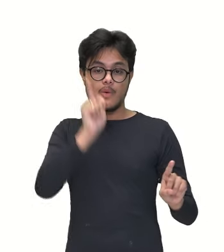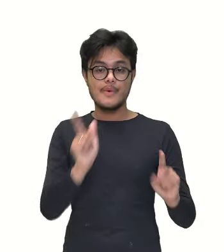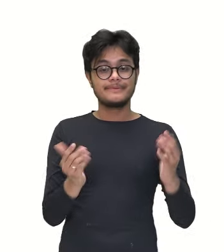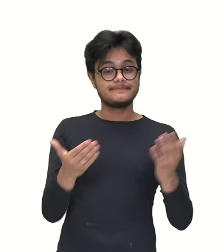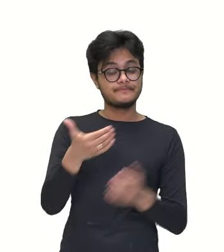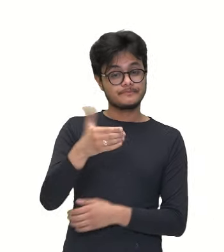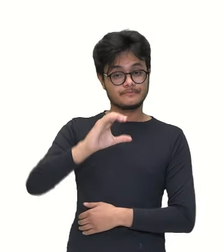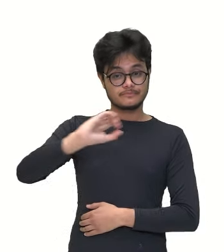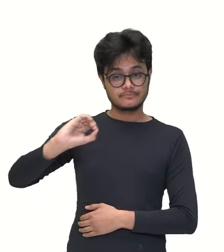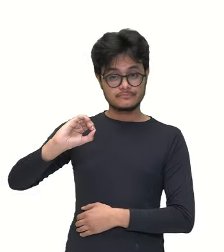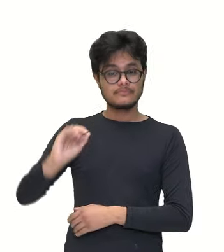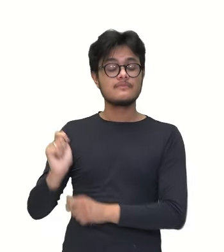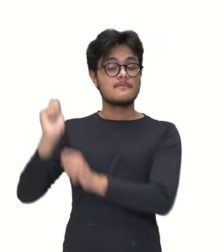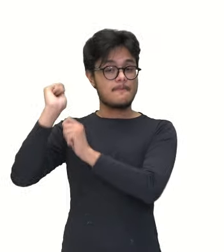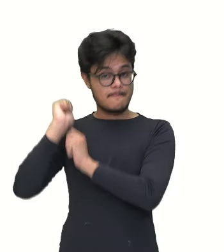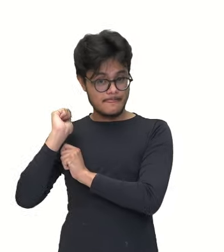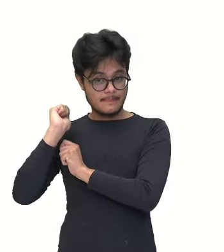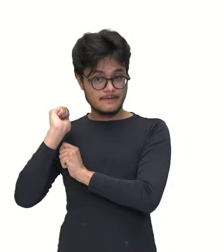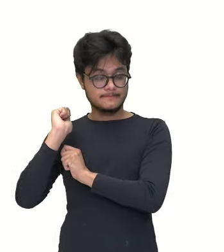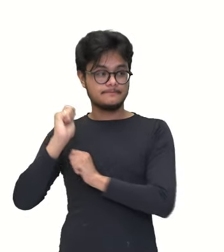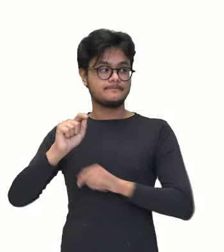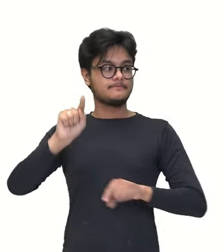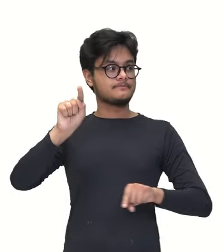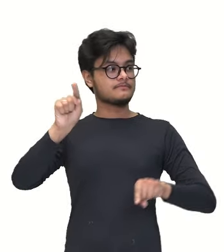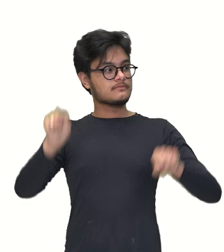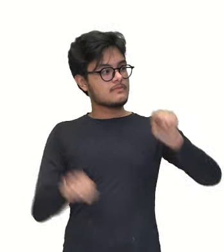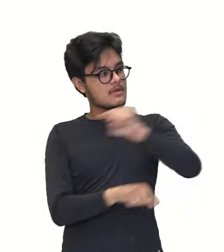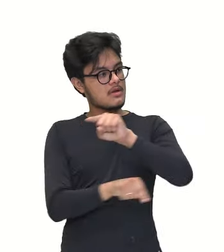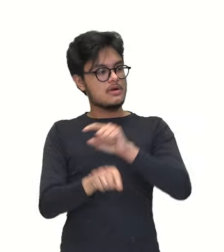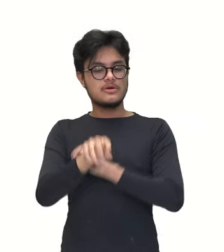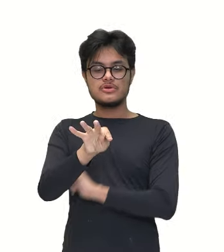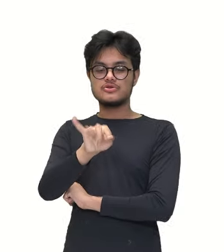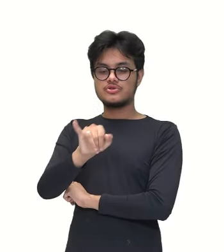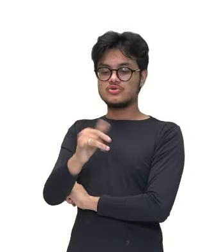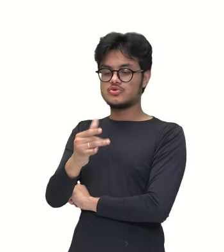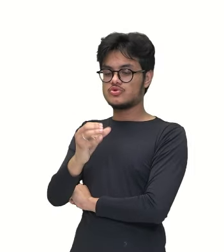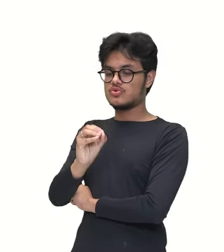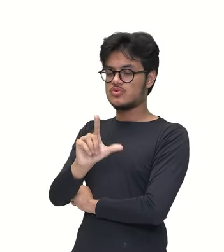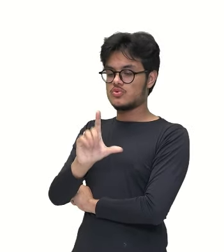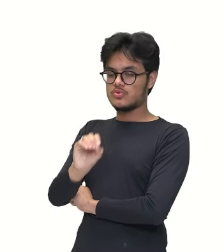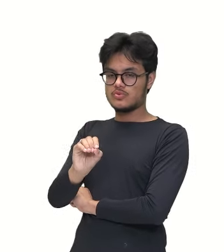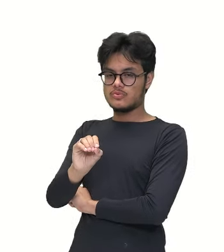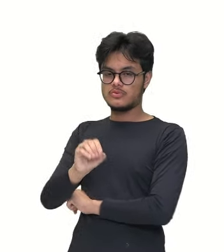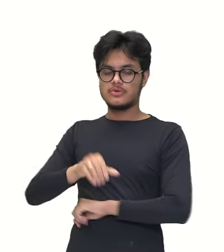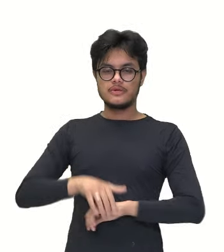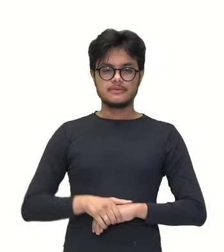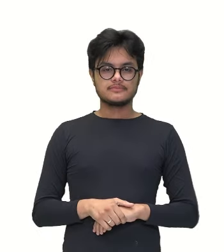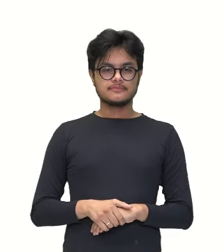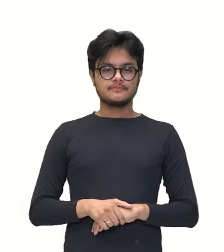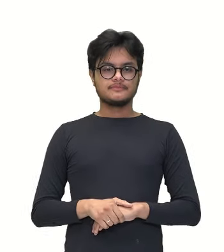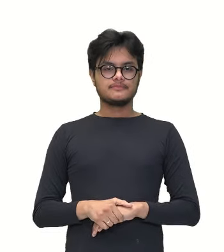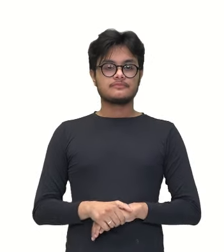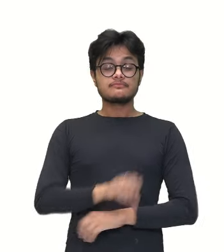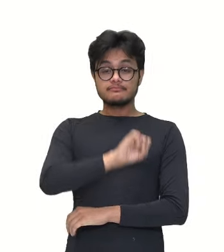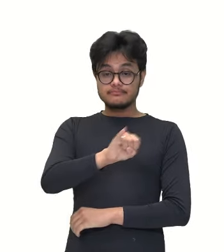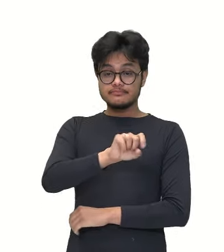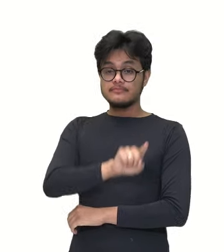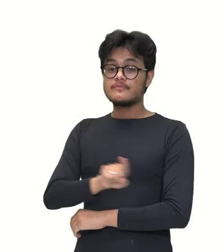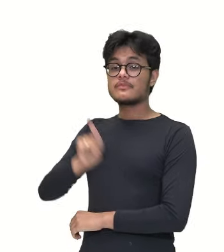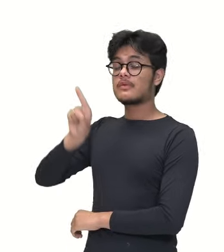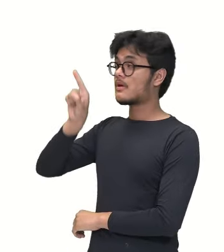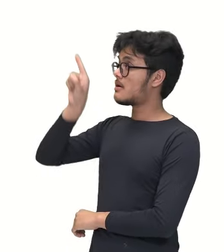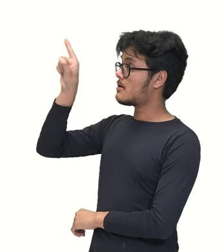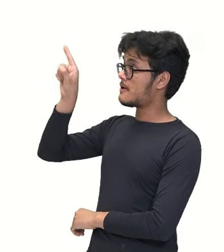100 sacos de cimento transformado para tijolo, né? Se eu tivesse feito essa razão